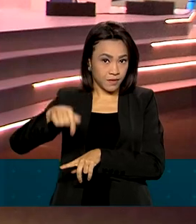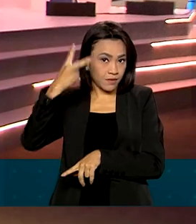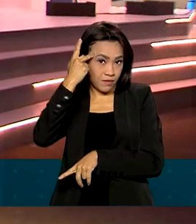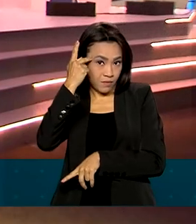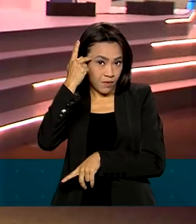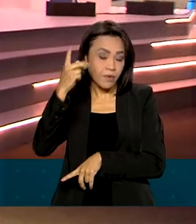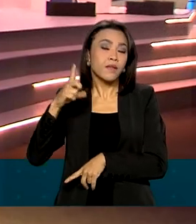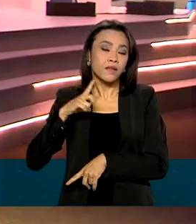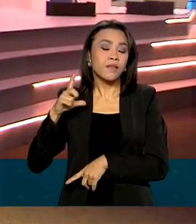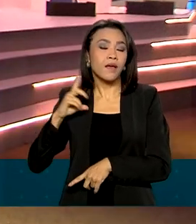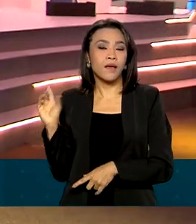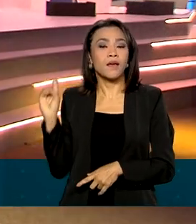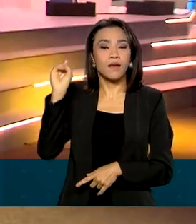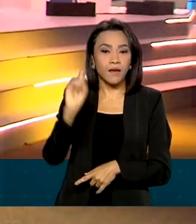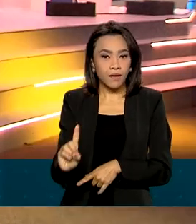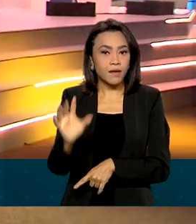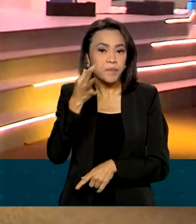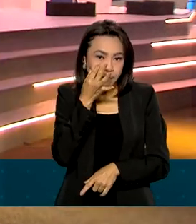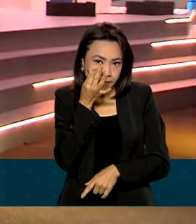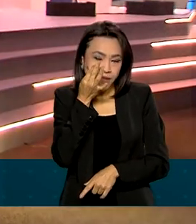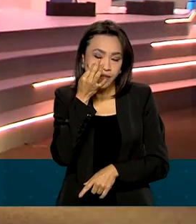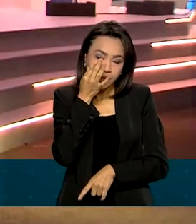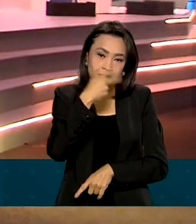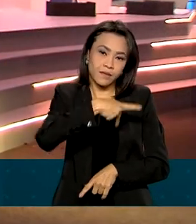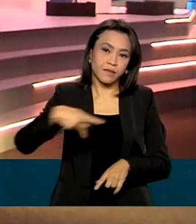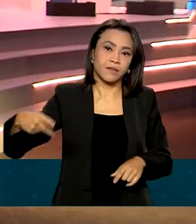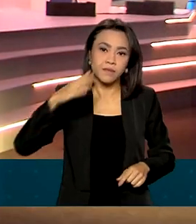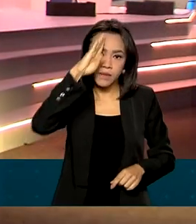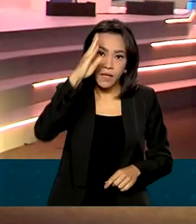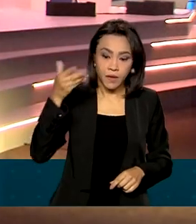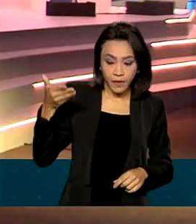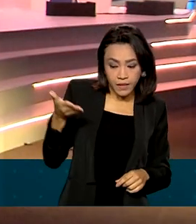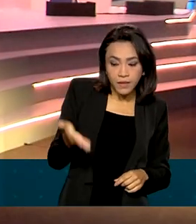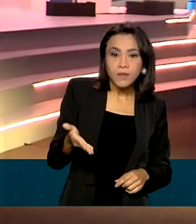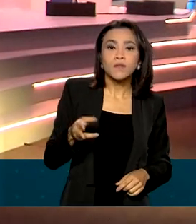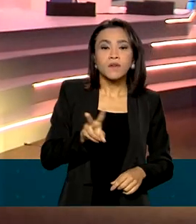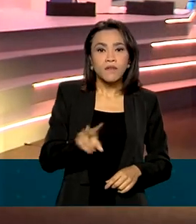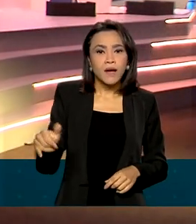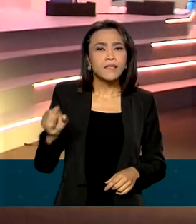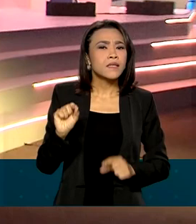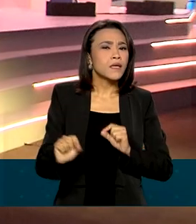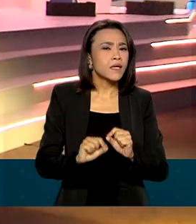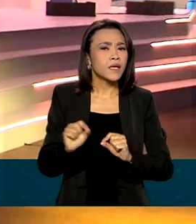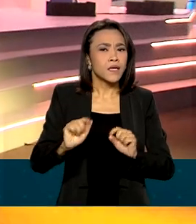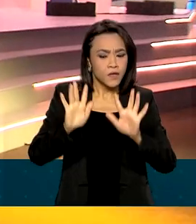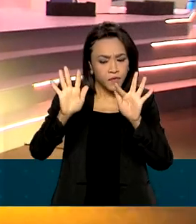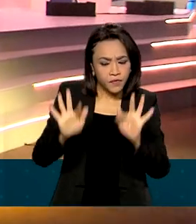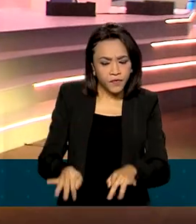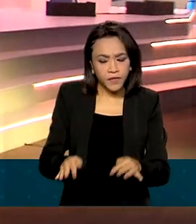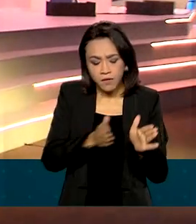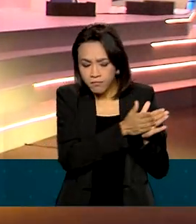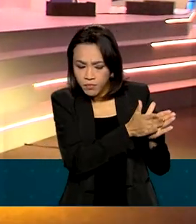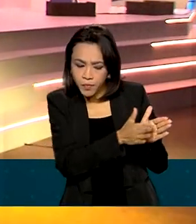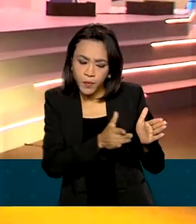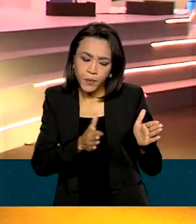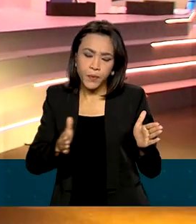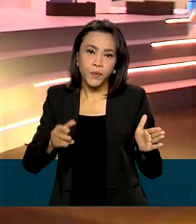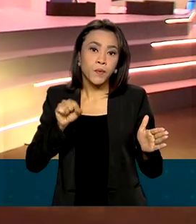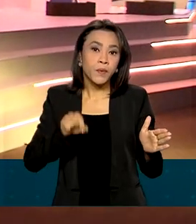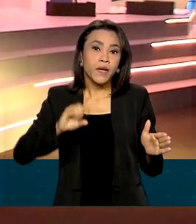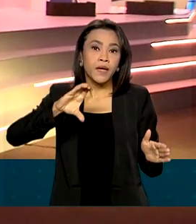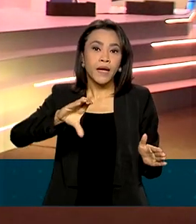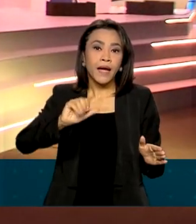também com a participação do presidente Jair Bolsonaro. Com esse ato, será concluído o processo de capitalização da